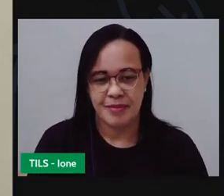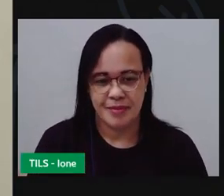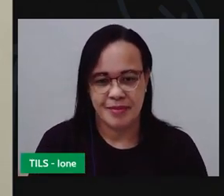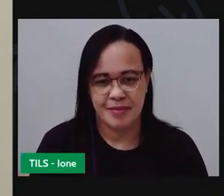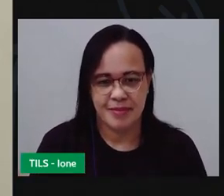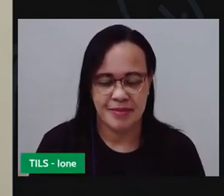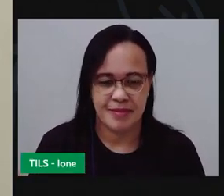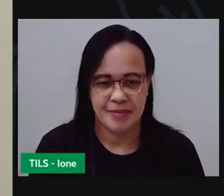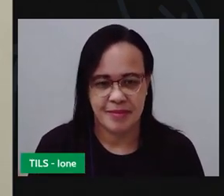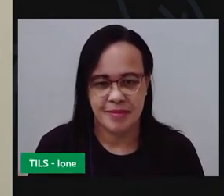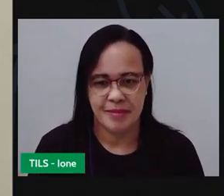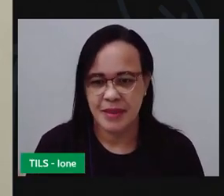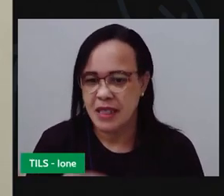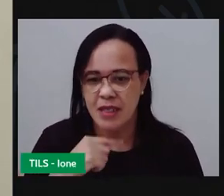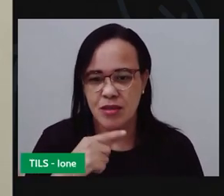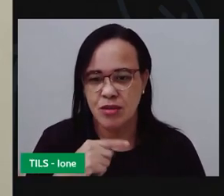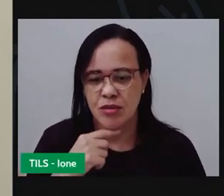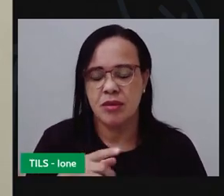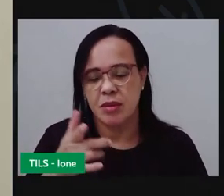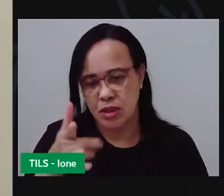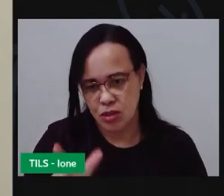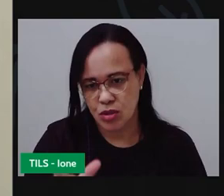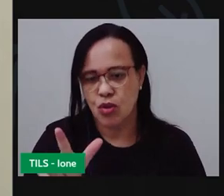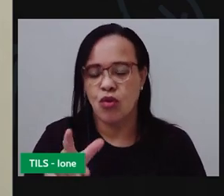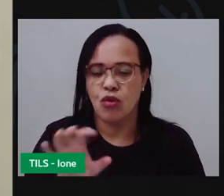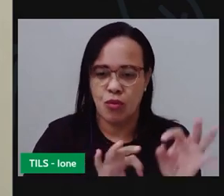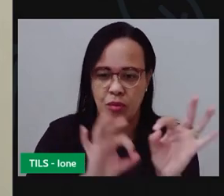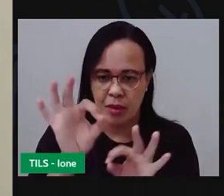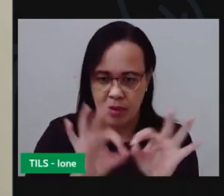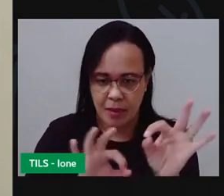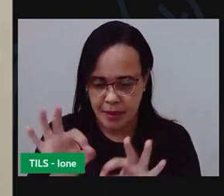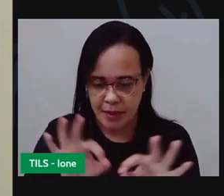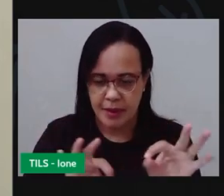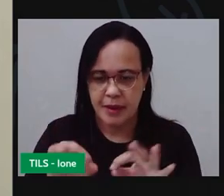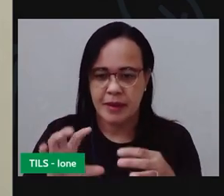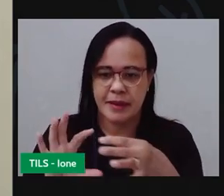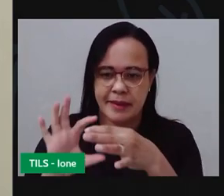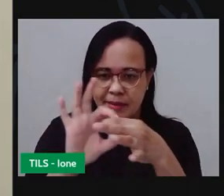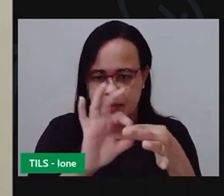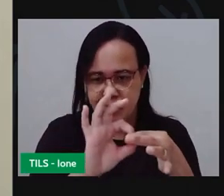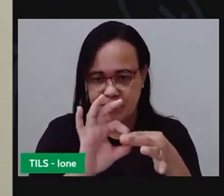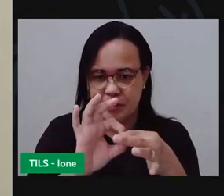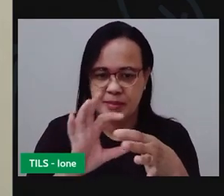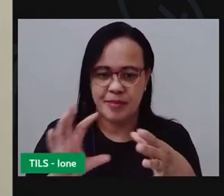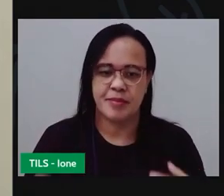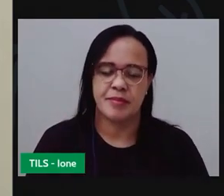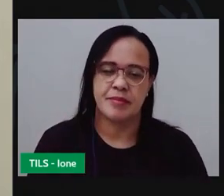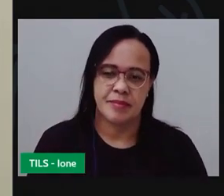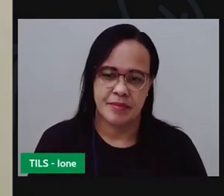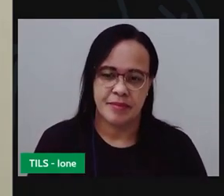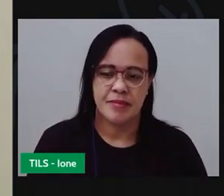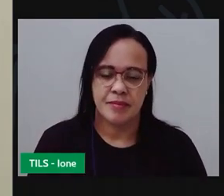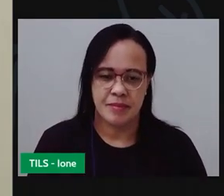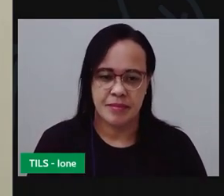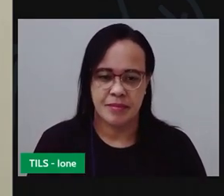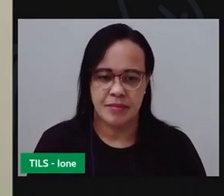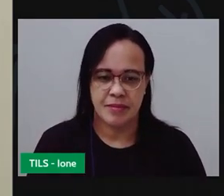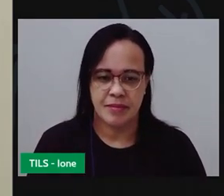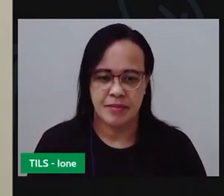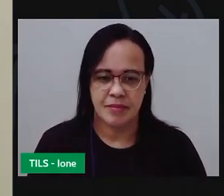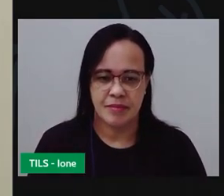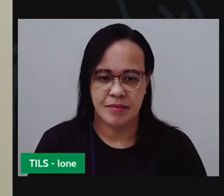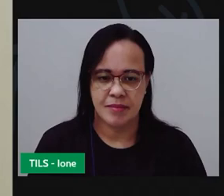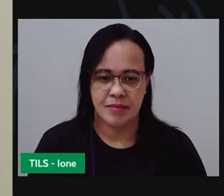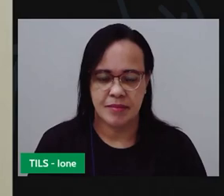ali né quando a gente estava fazendo a união dos das partes da garrafa acabou